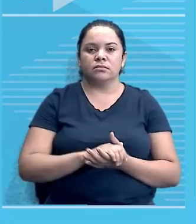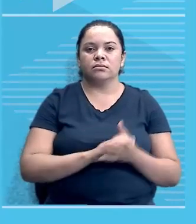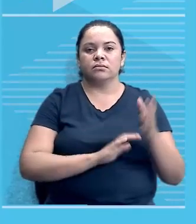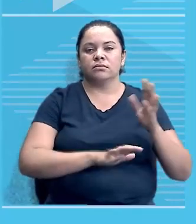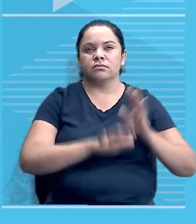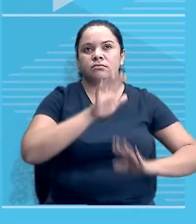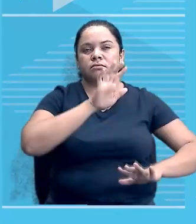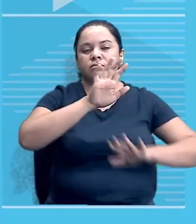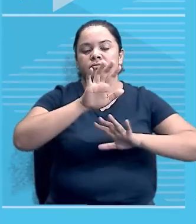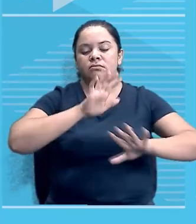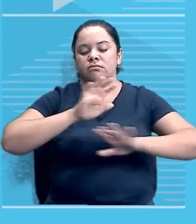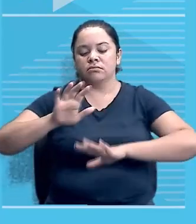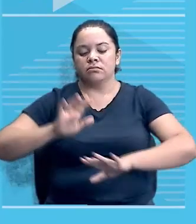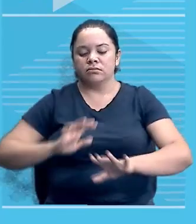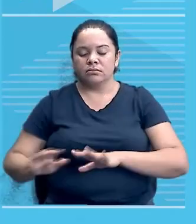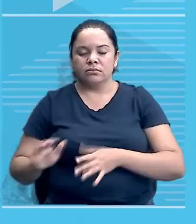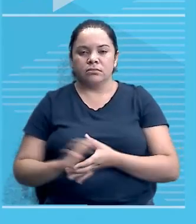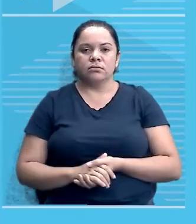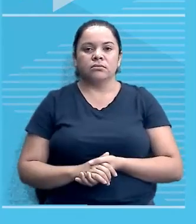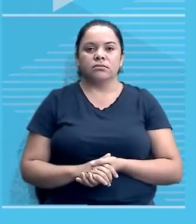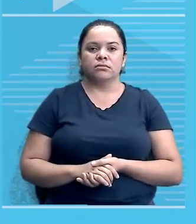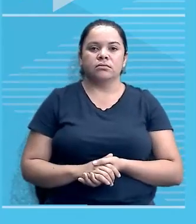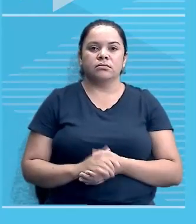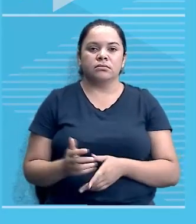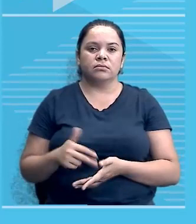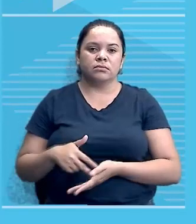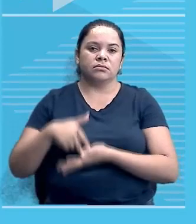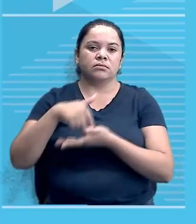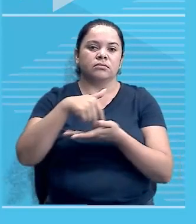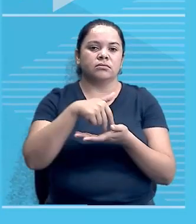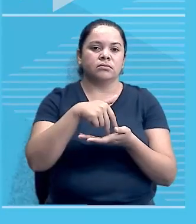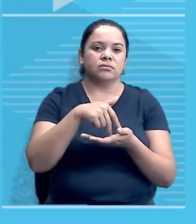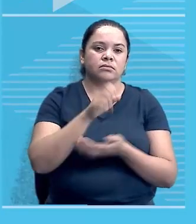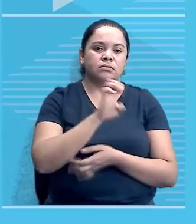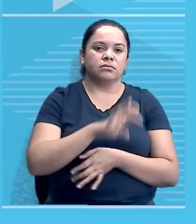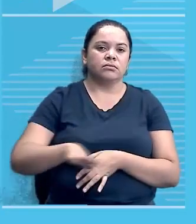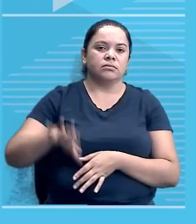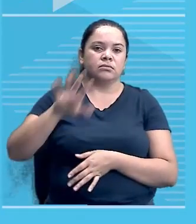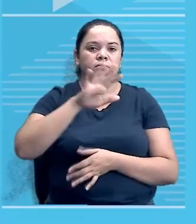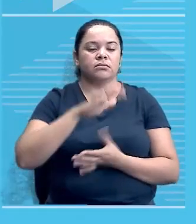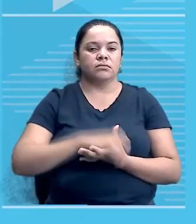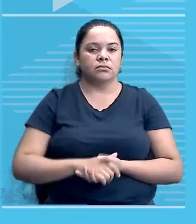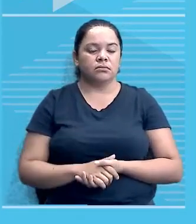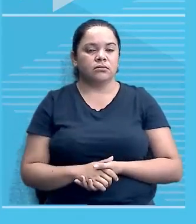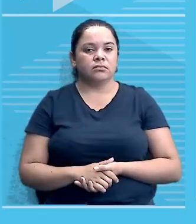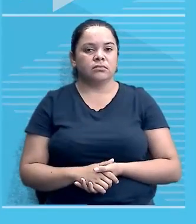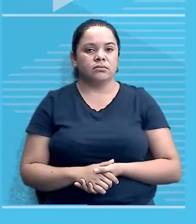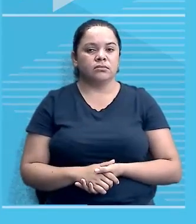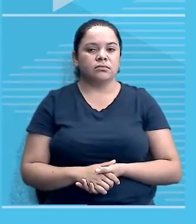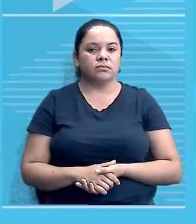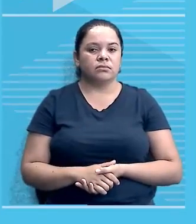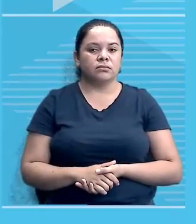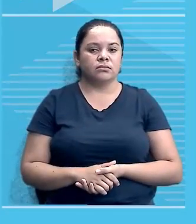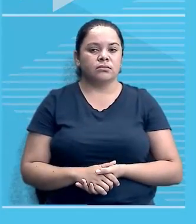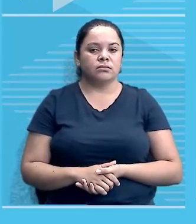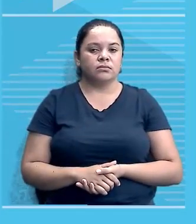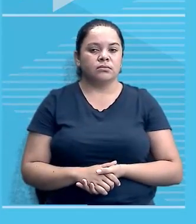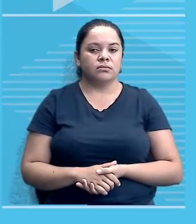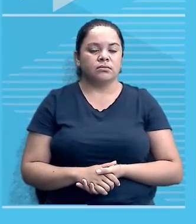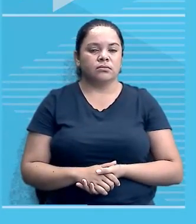abaladas com esses ataques de Napoleão. Resultado, a galera não tem como continuar